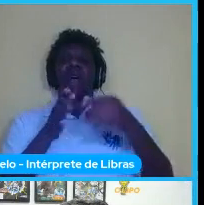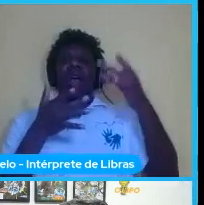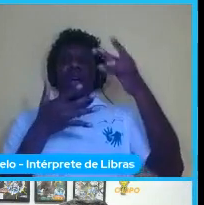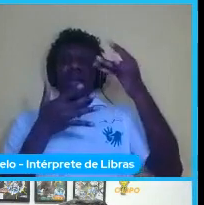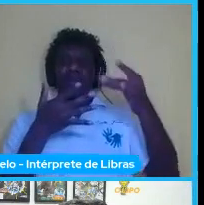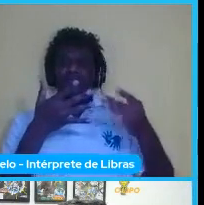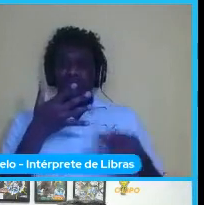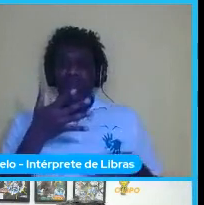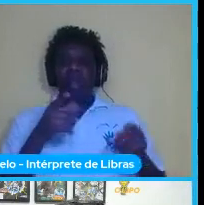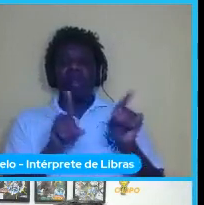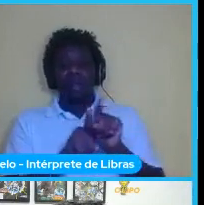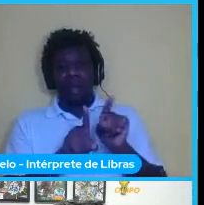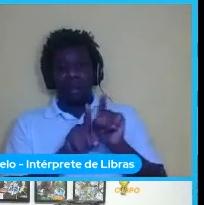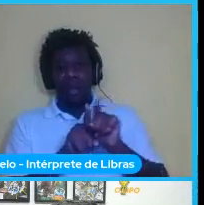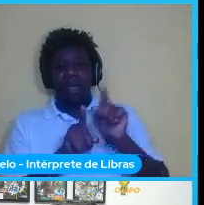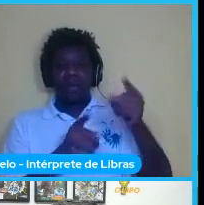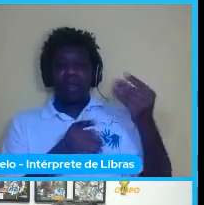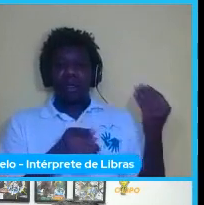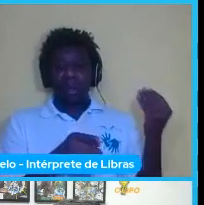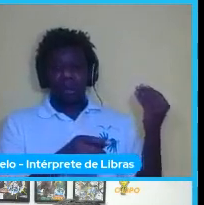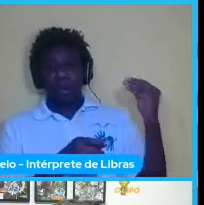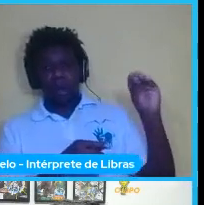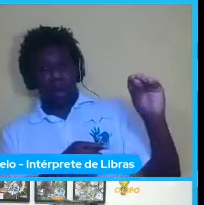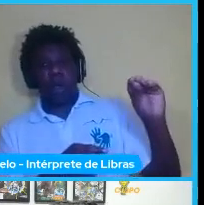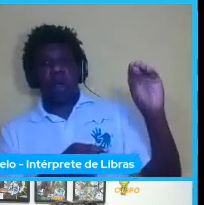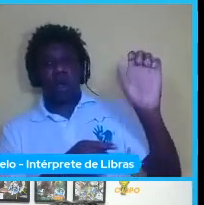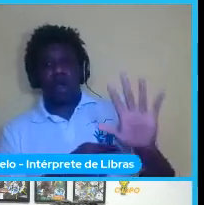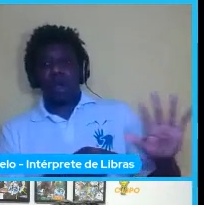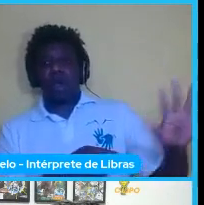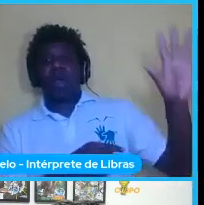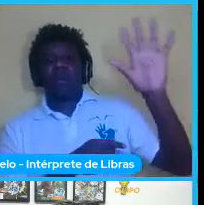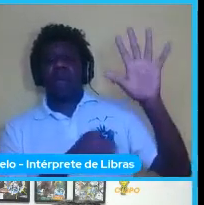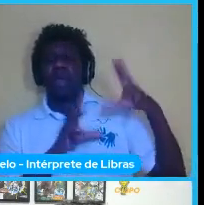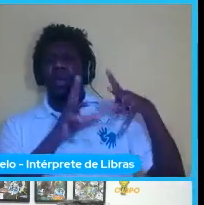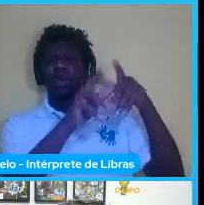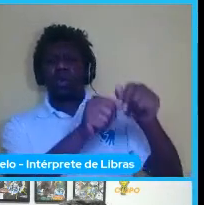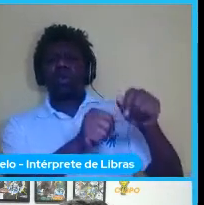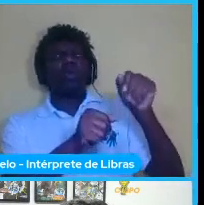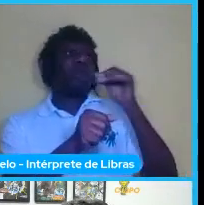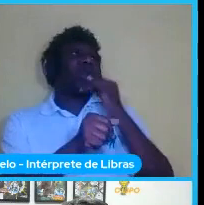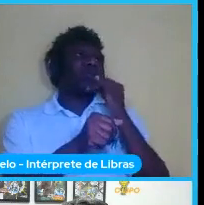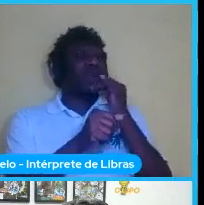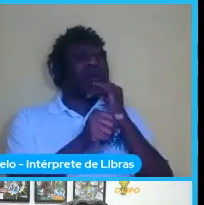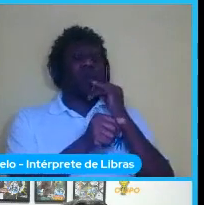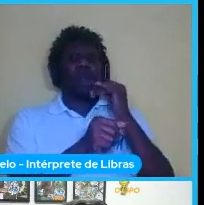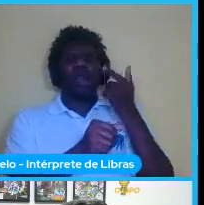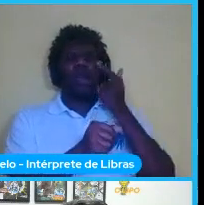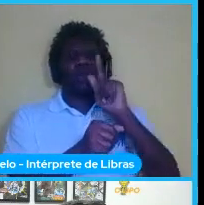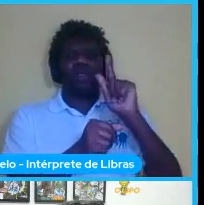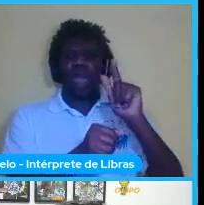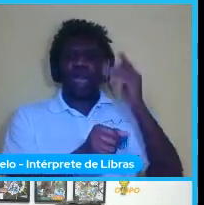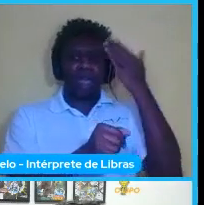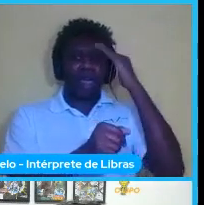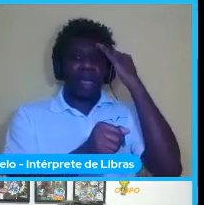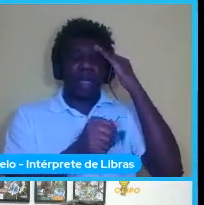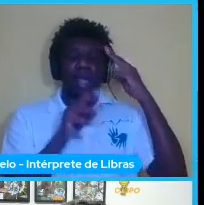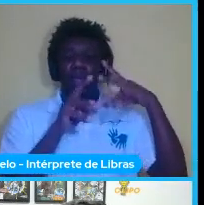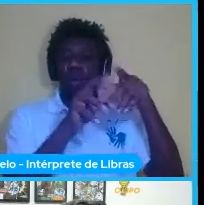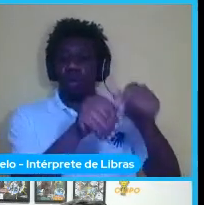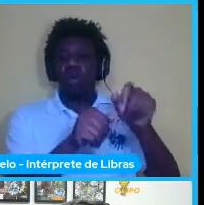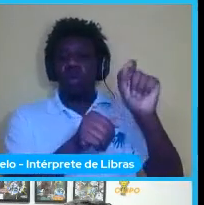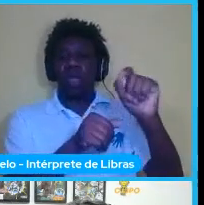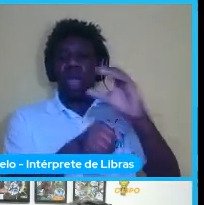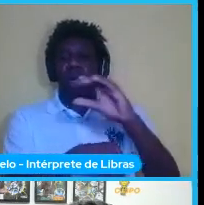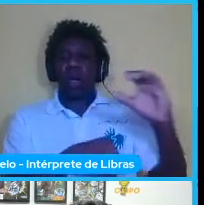detecção então uma vez que você manda uma imagem ele vai detectar tudo que é Coca-Cola independente se ela é 0 ou Dite enfim ele